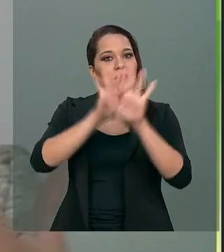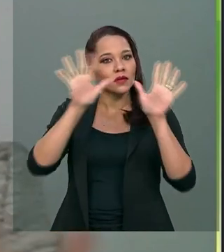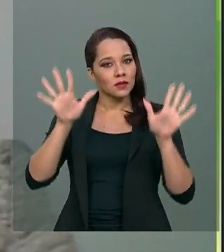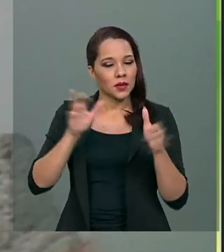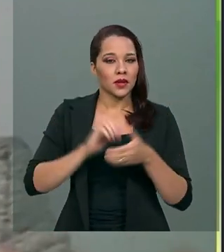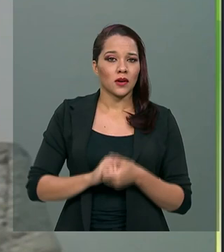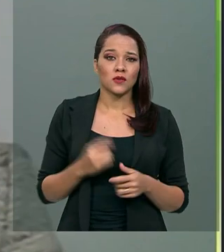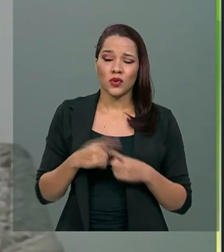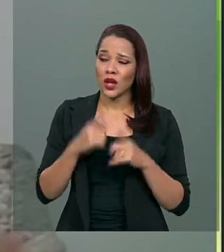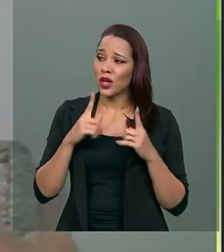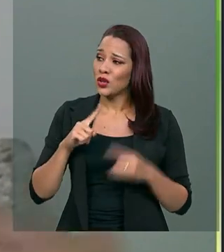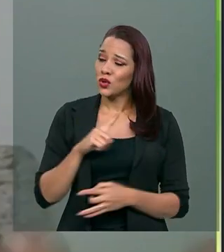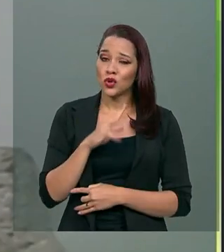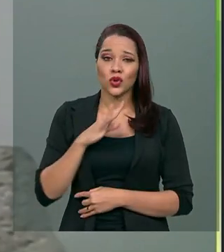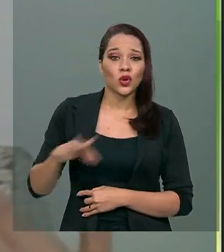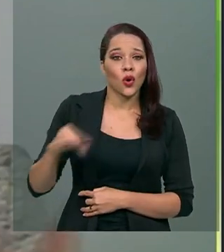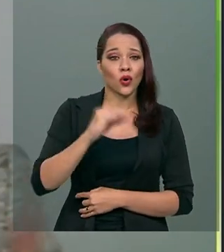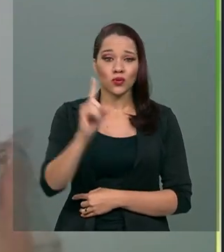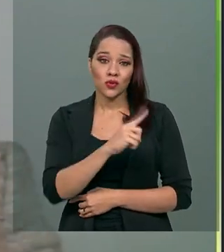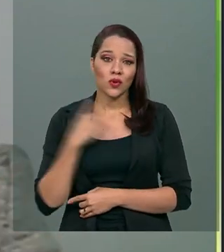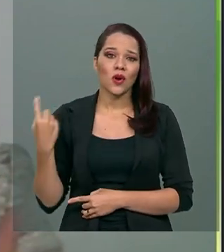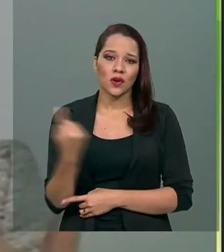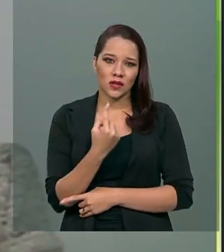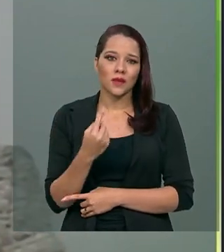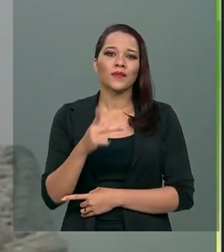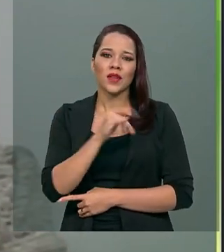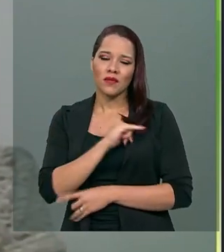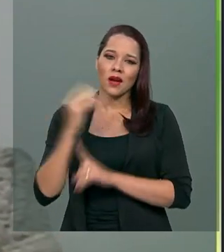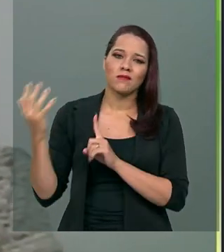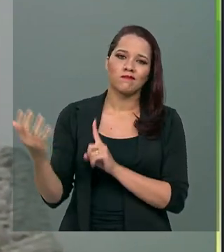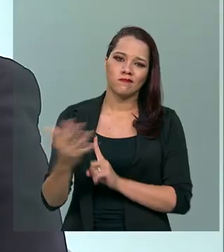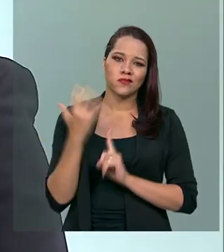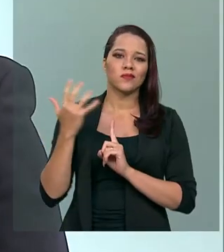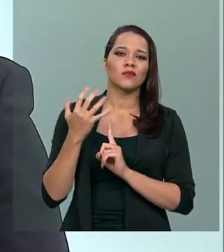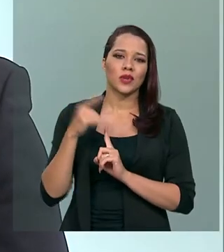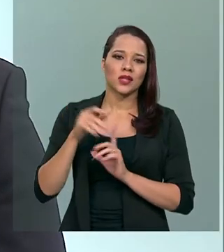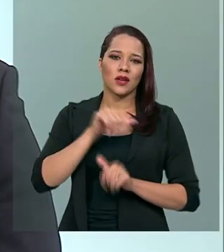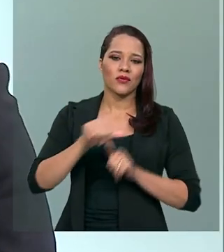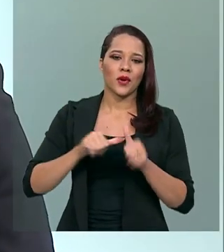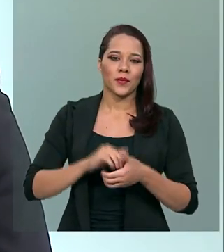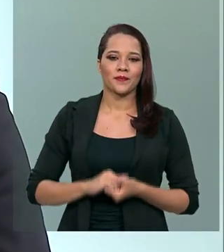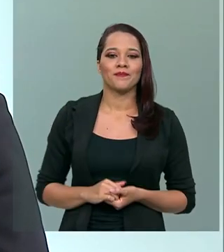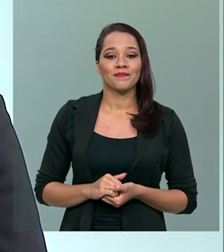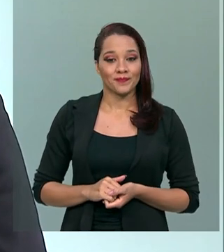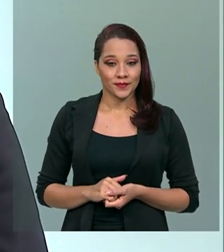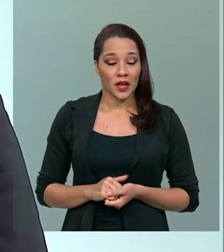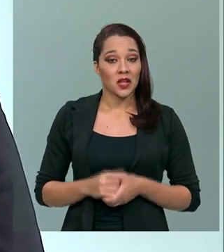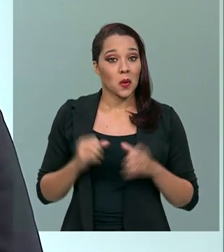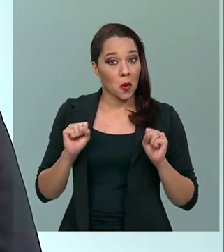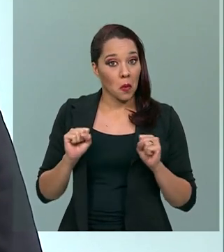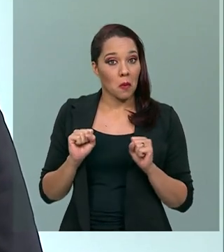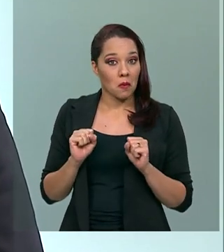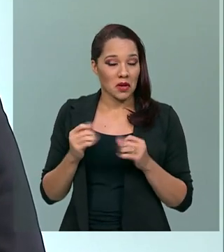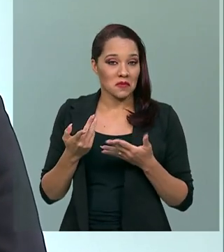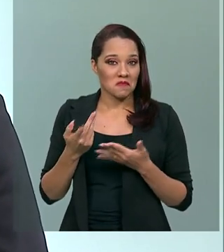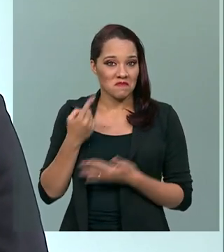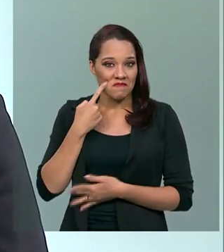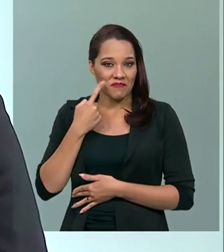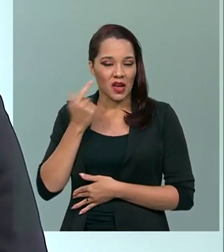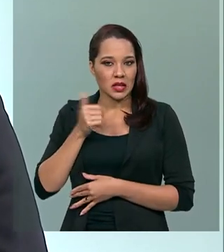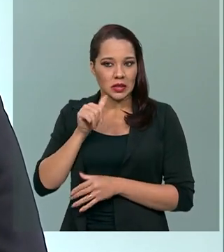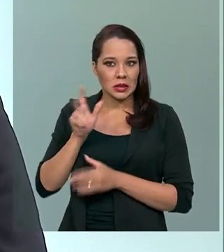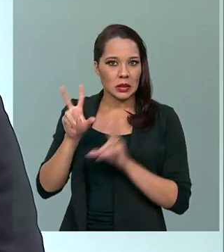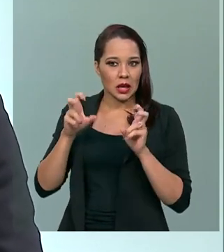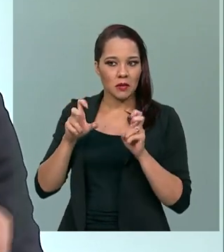contas, todos nós, todos nós, seremos muito impactados por ela. Bacana. Como a gente pode ver, a questão da reforma